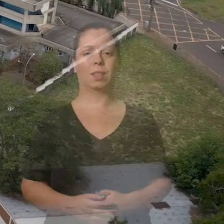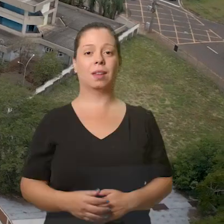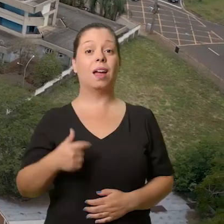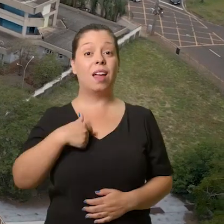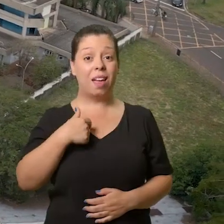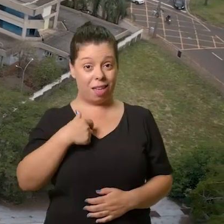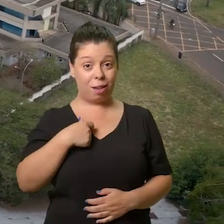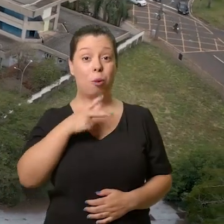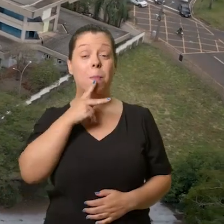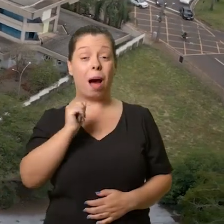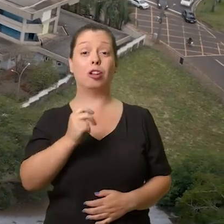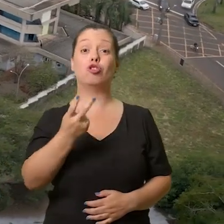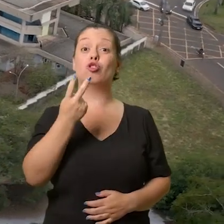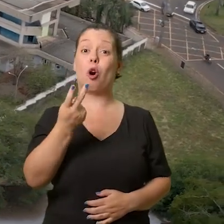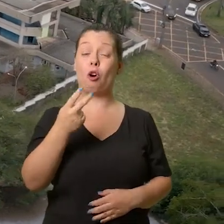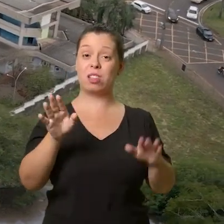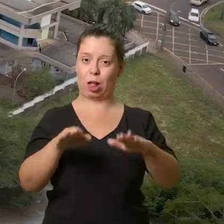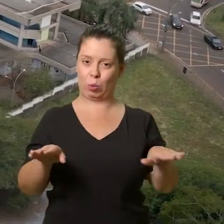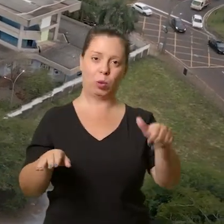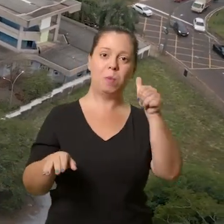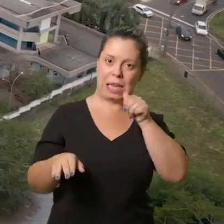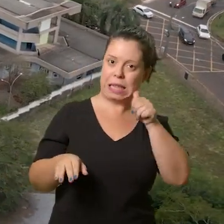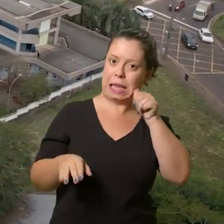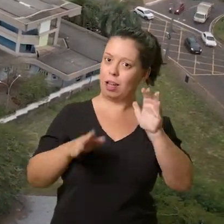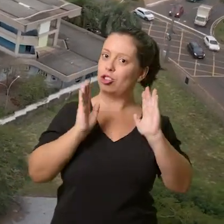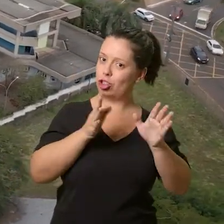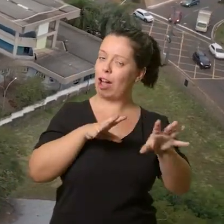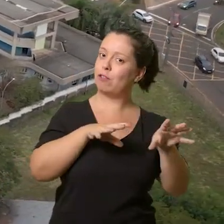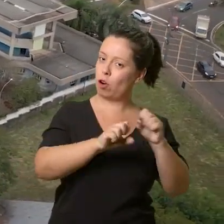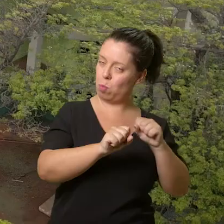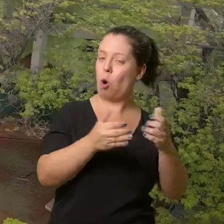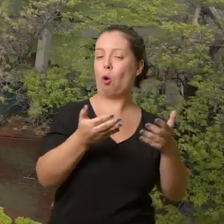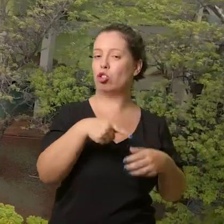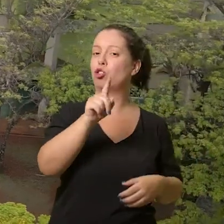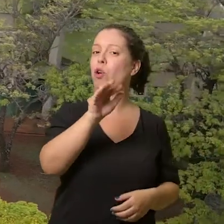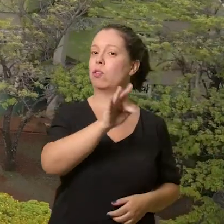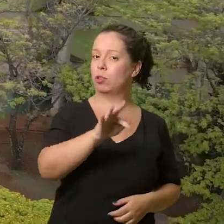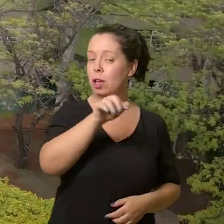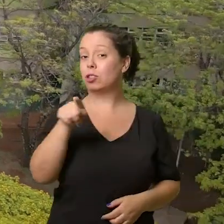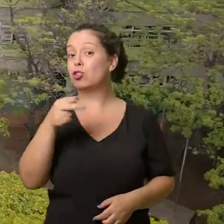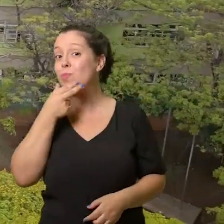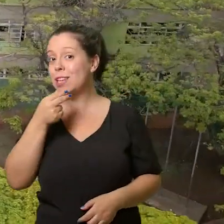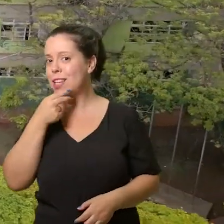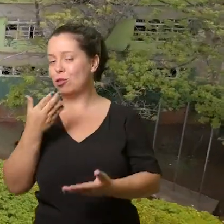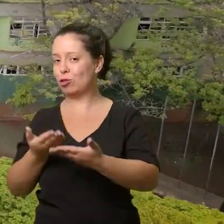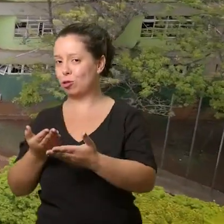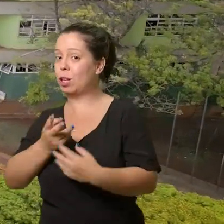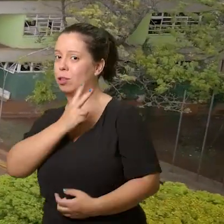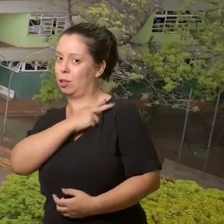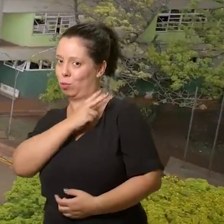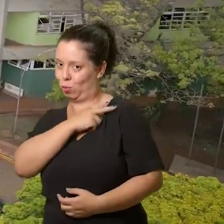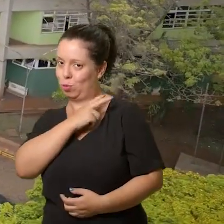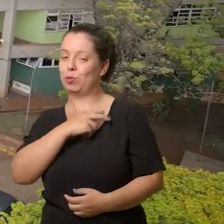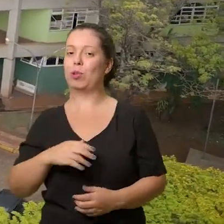Eu sou pai de dois alunos e nós temos uma menina que estudou aqui, hoje está na faculdade, e temos um menino que ainda está